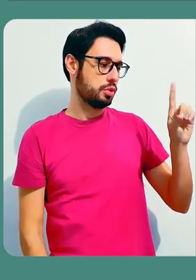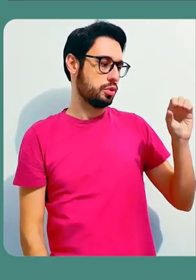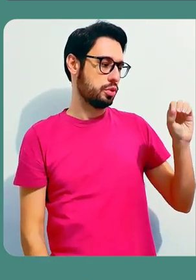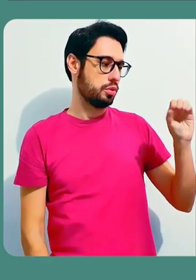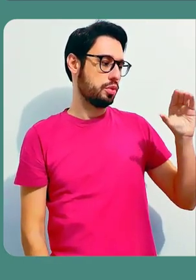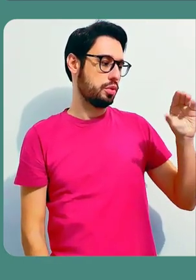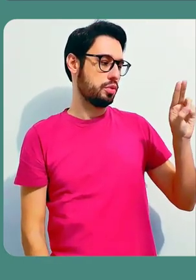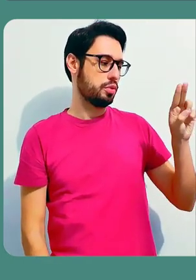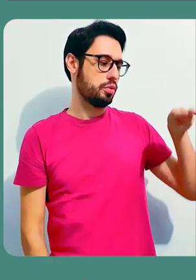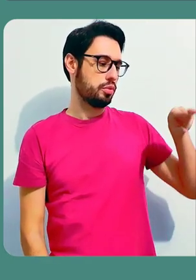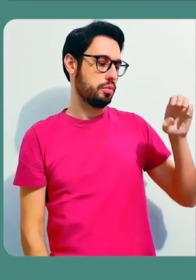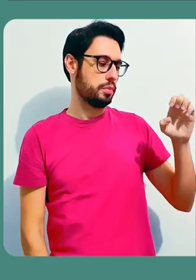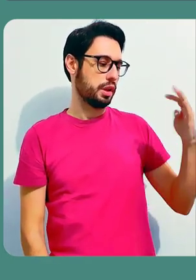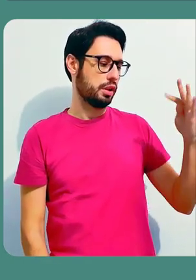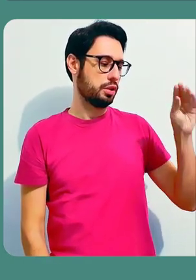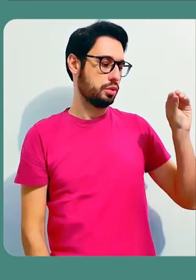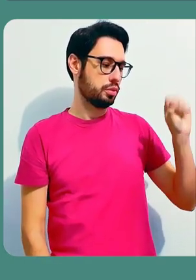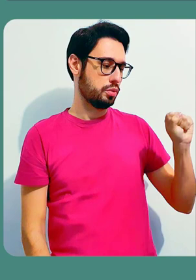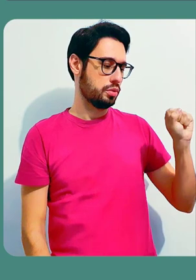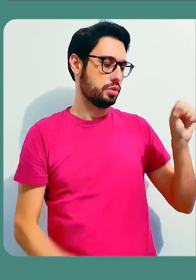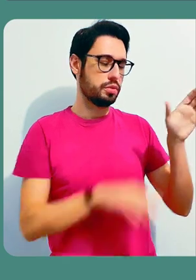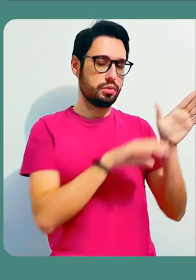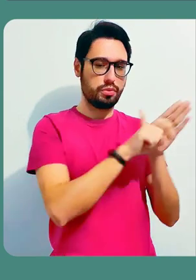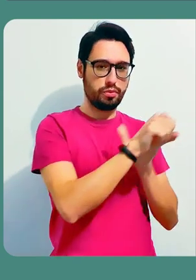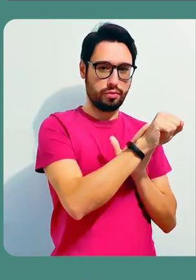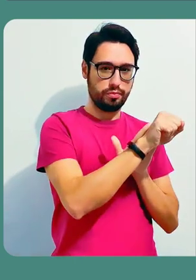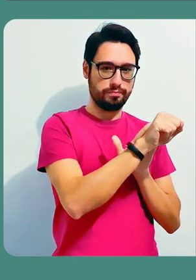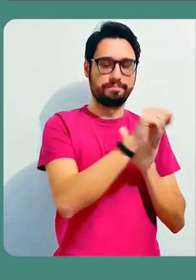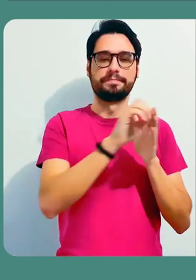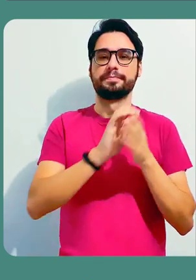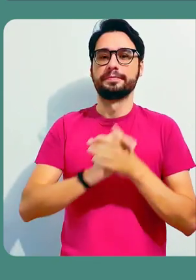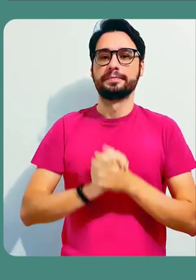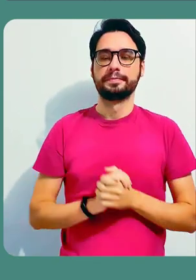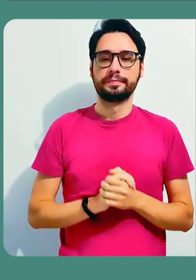Ele se chama aqui, então, como documentos do Google.